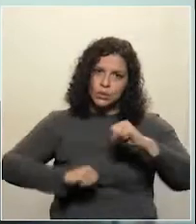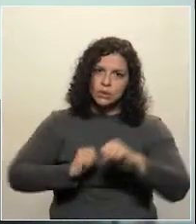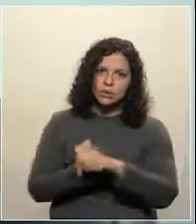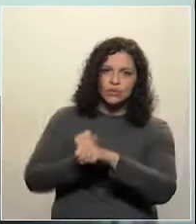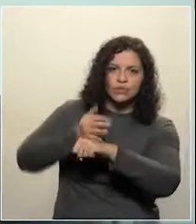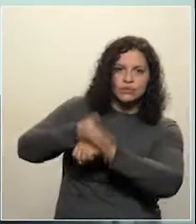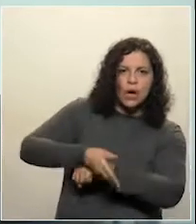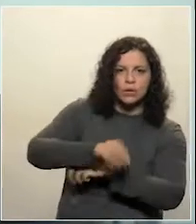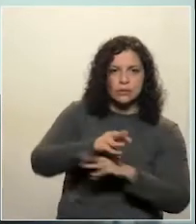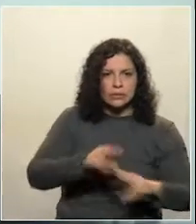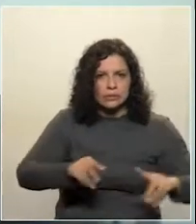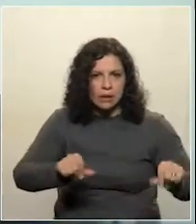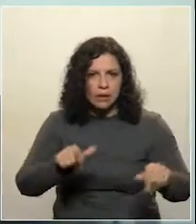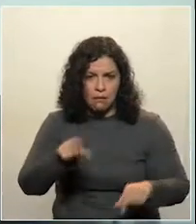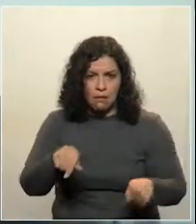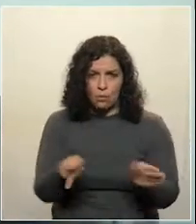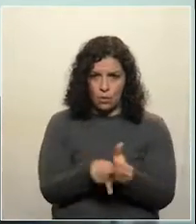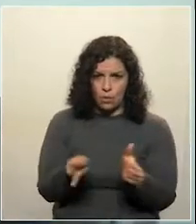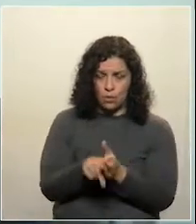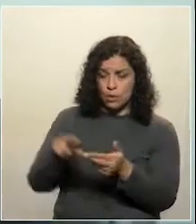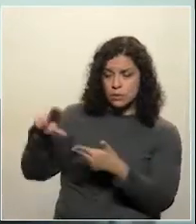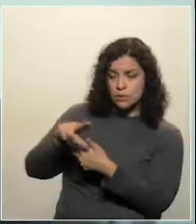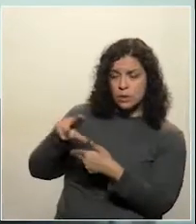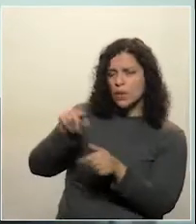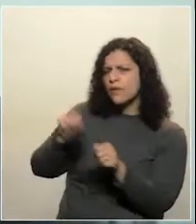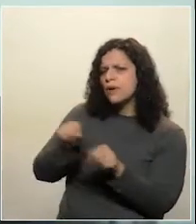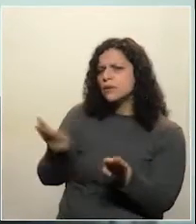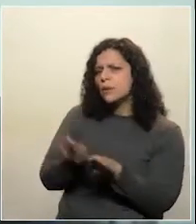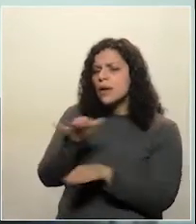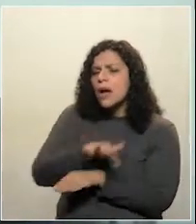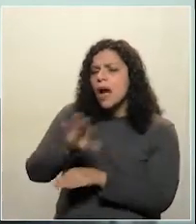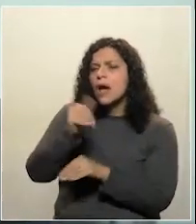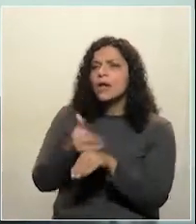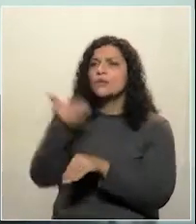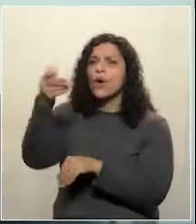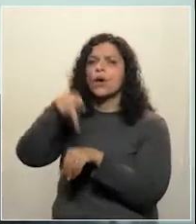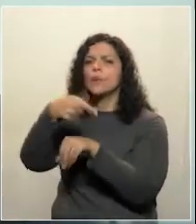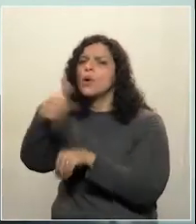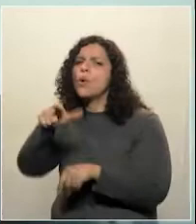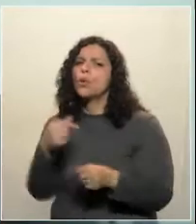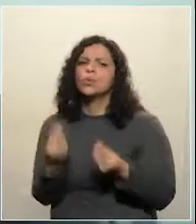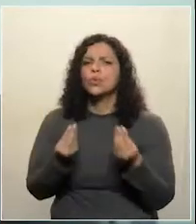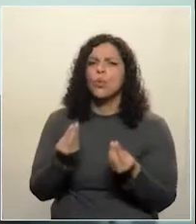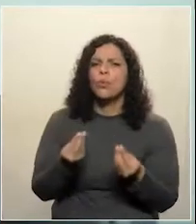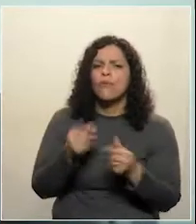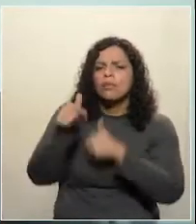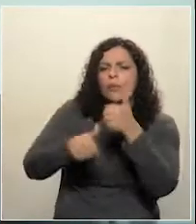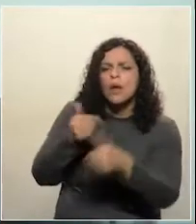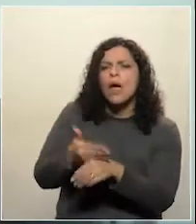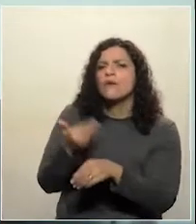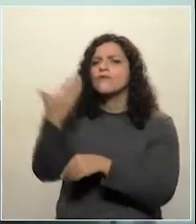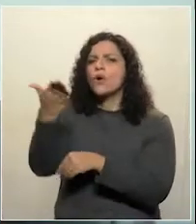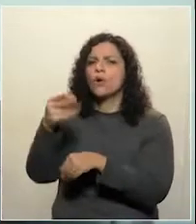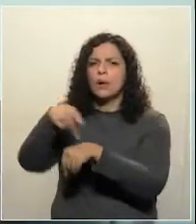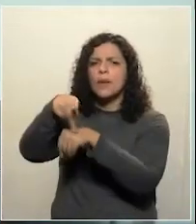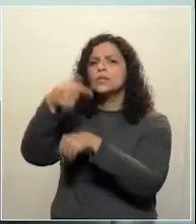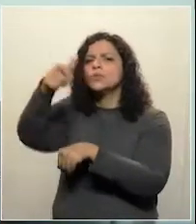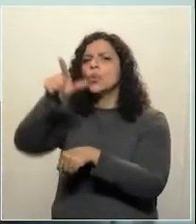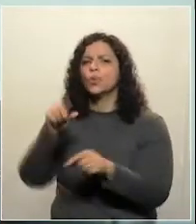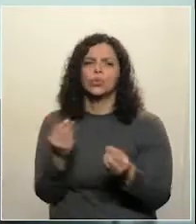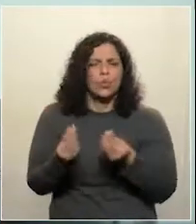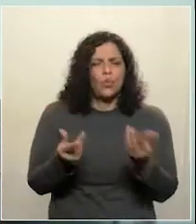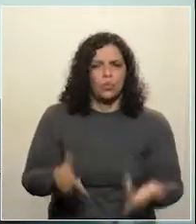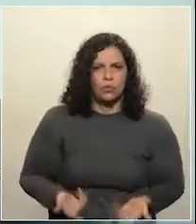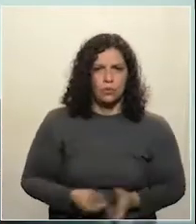Foz de Areia, o que quer dizer a Sanepar operar em área internacional? O que quer dizer a Sanepar operar fora do Estado do